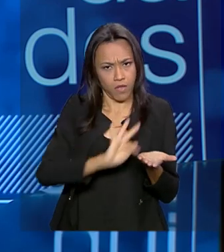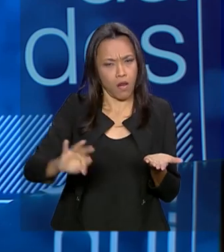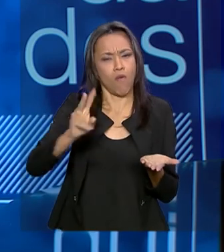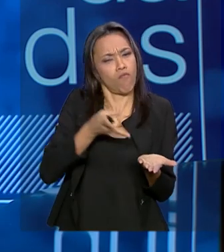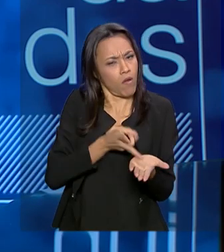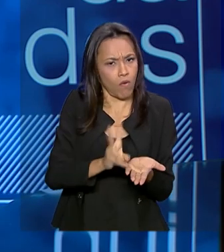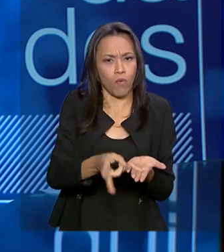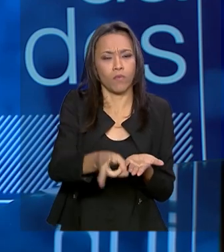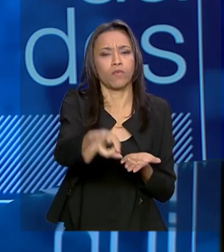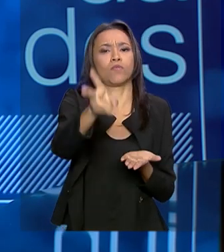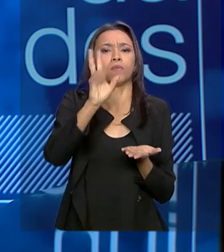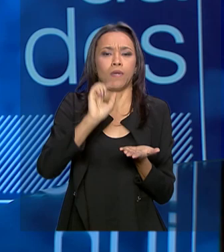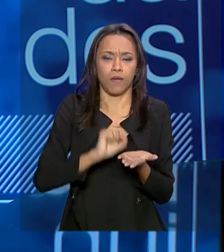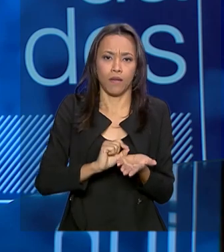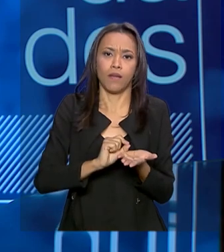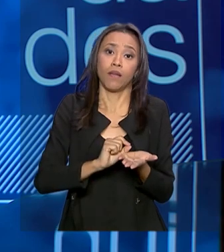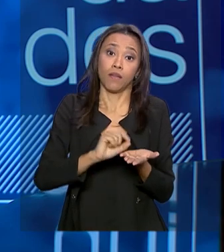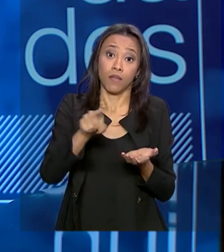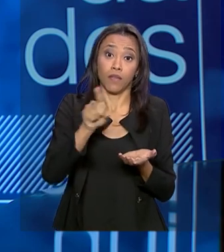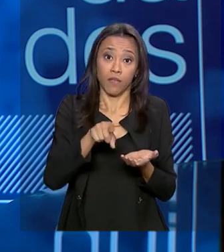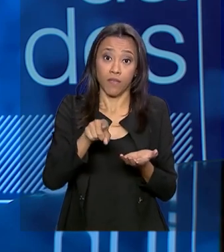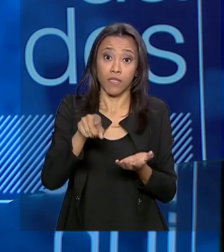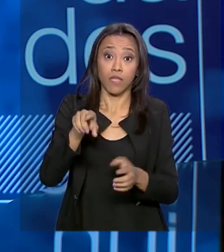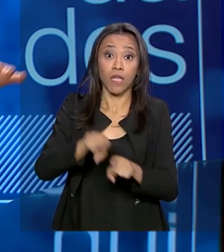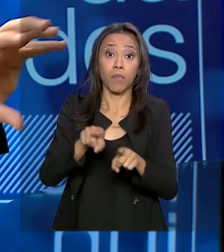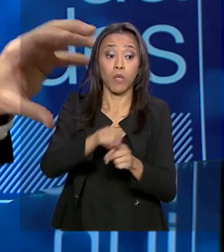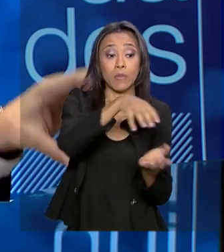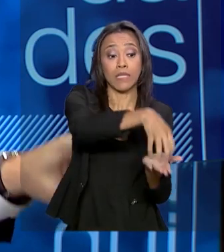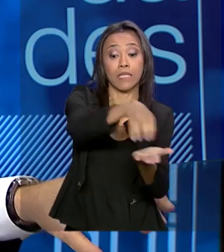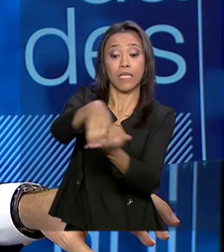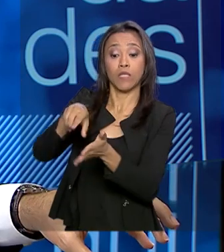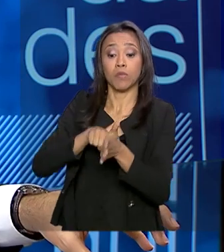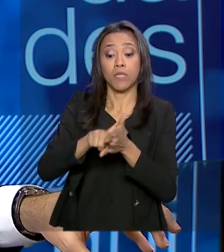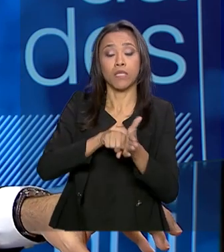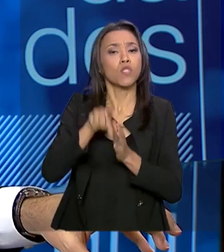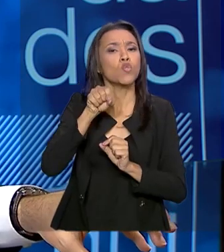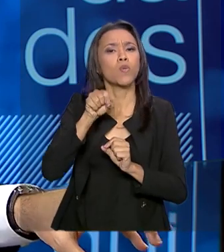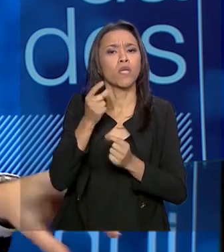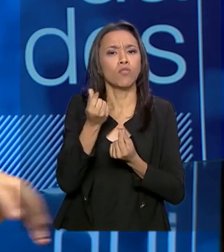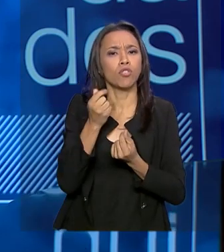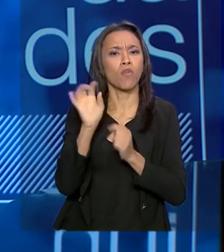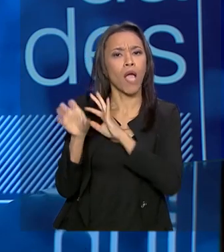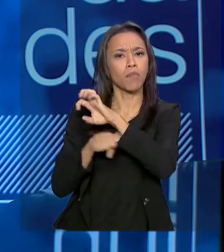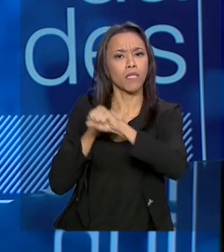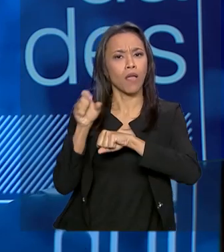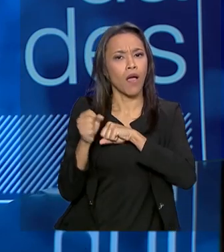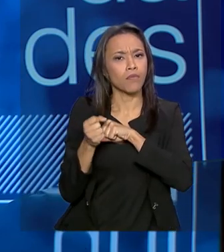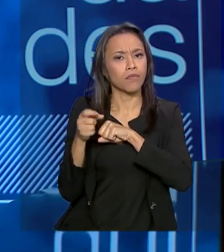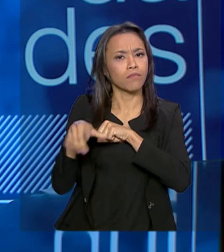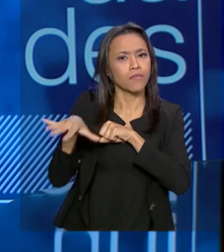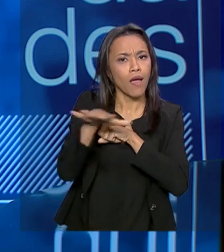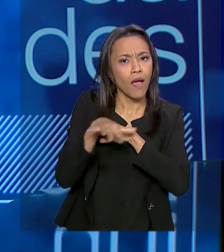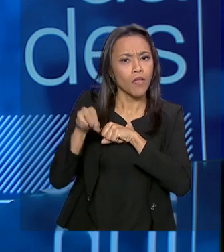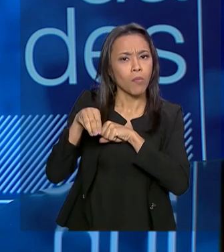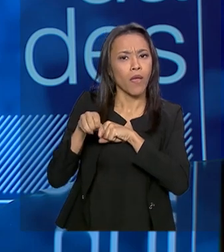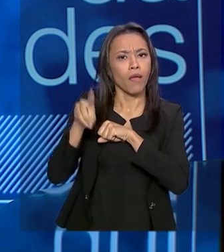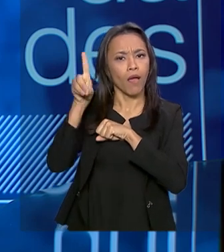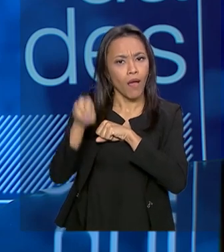distribuídos entre essas universidades e os centros de pesquisa. E o que for captado no mercado com esses instrumentos